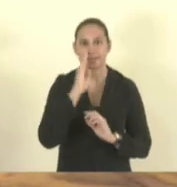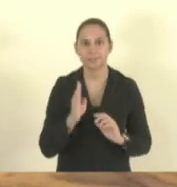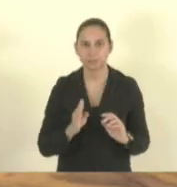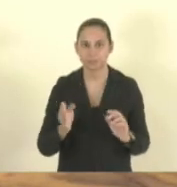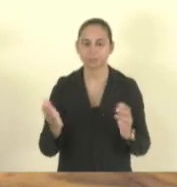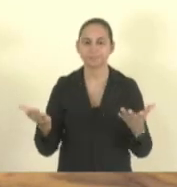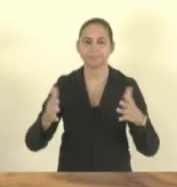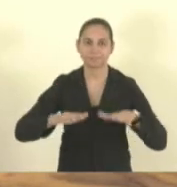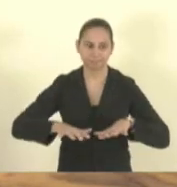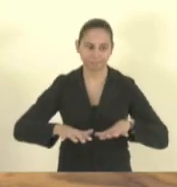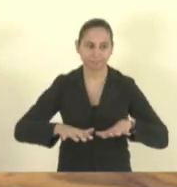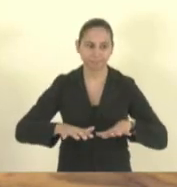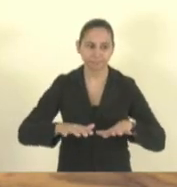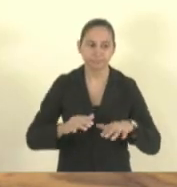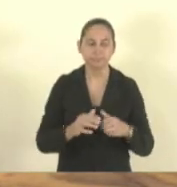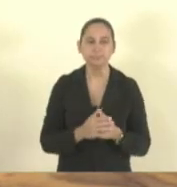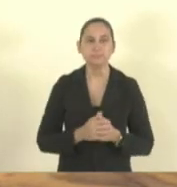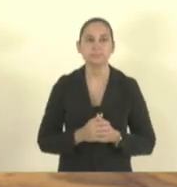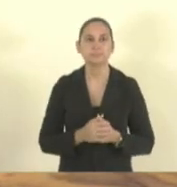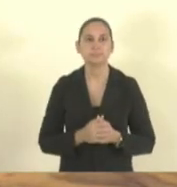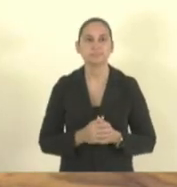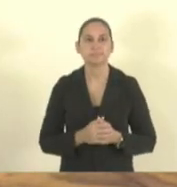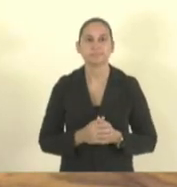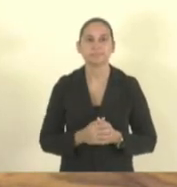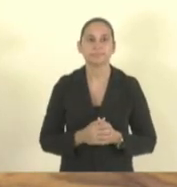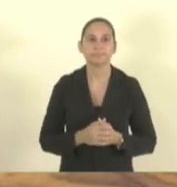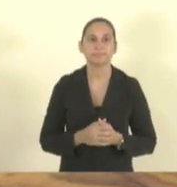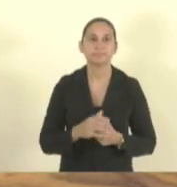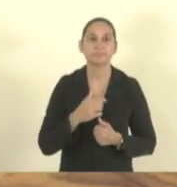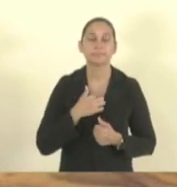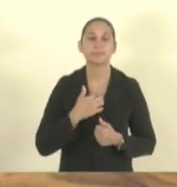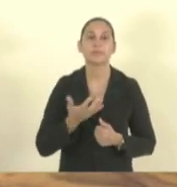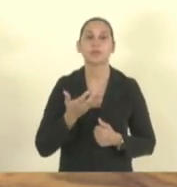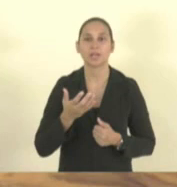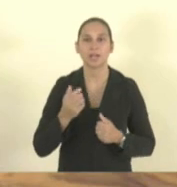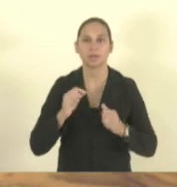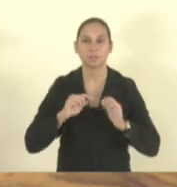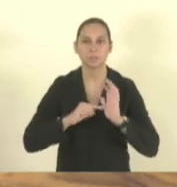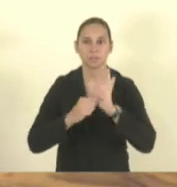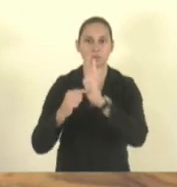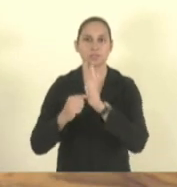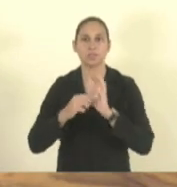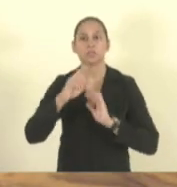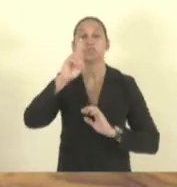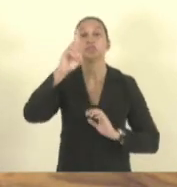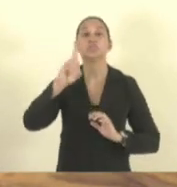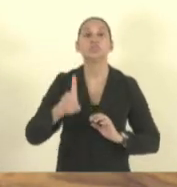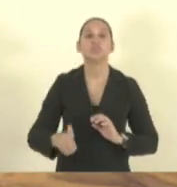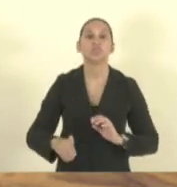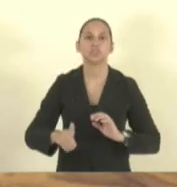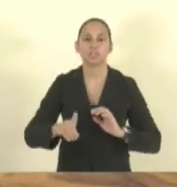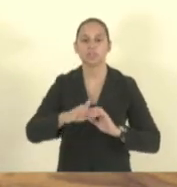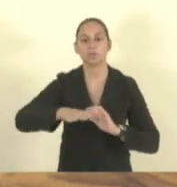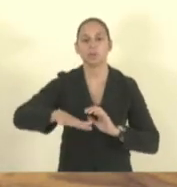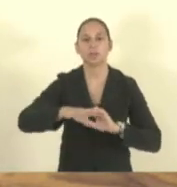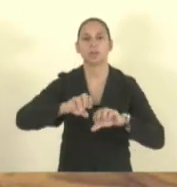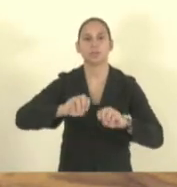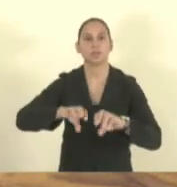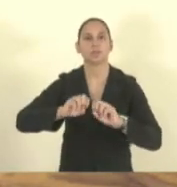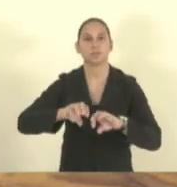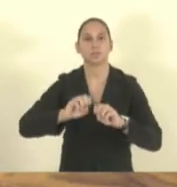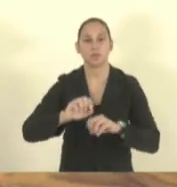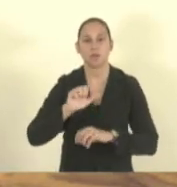E eu queria falar aqui do direito à educação que a LBI nos garante.